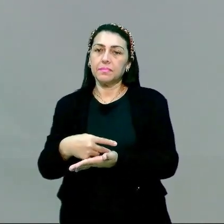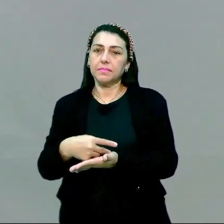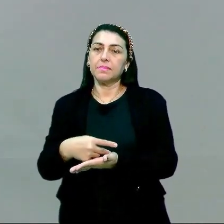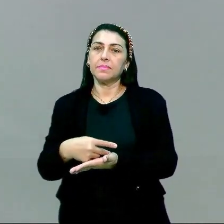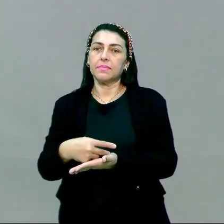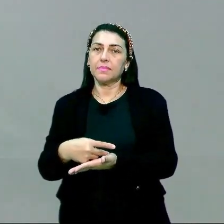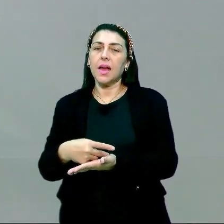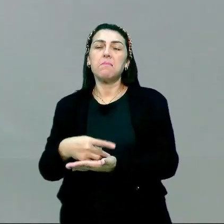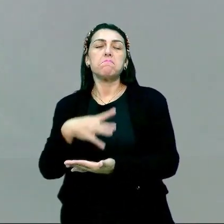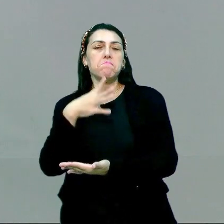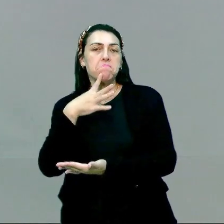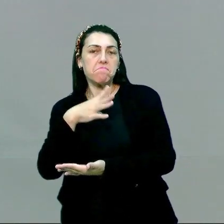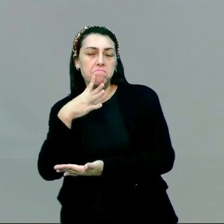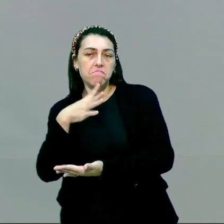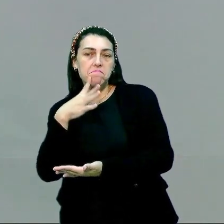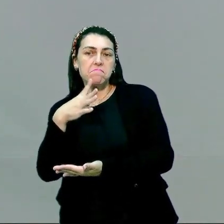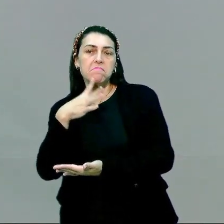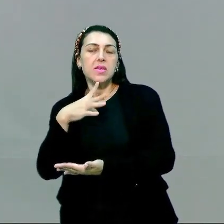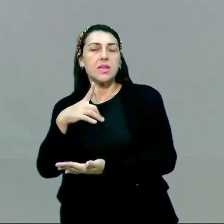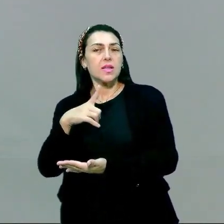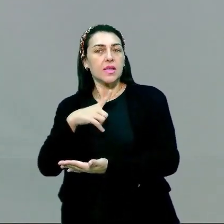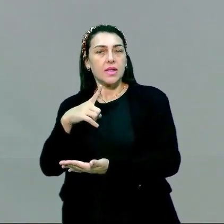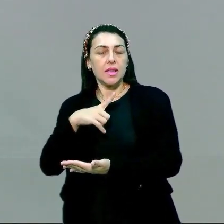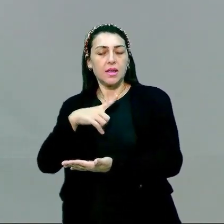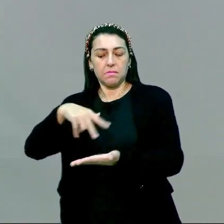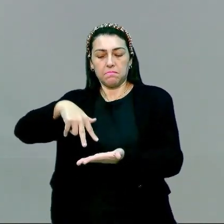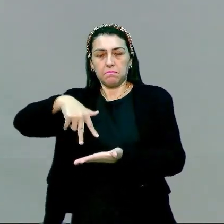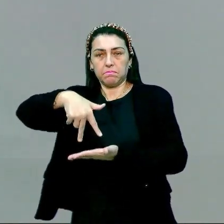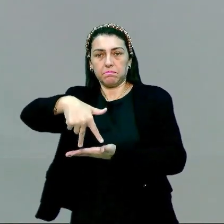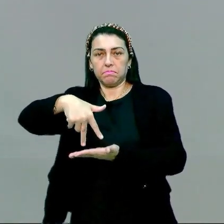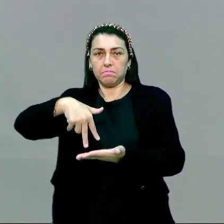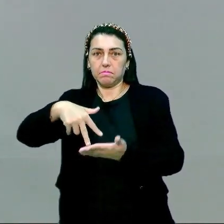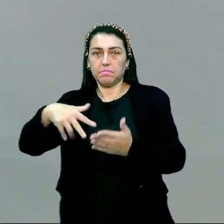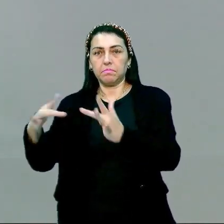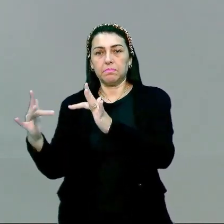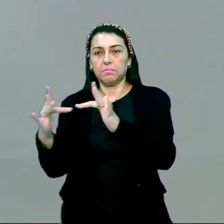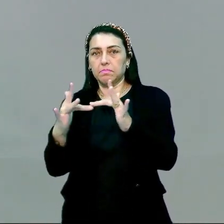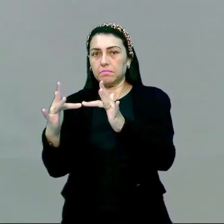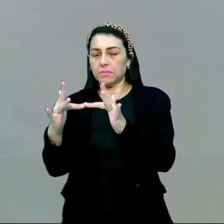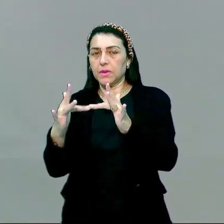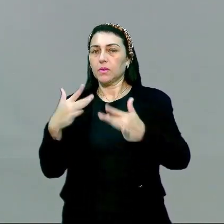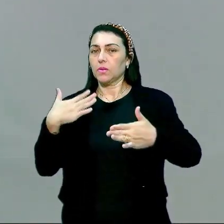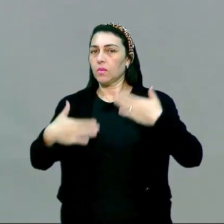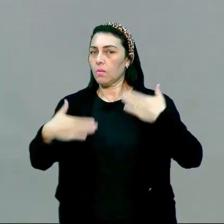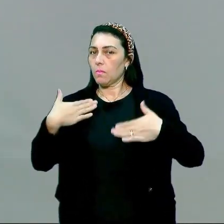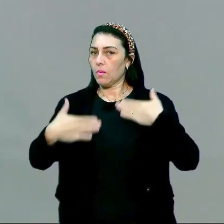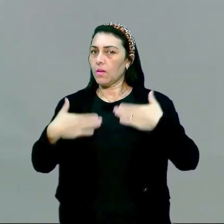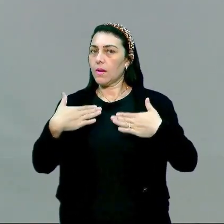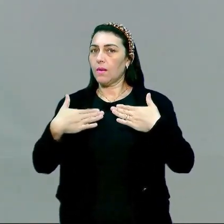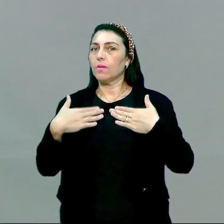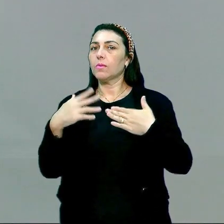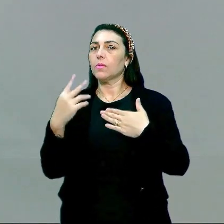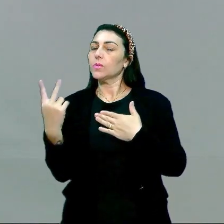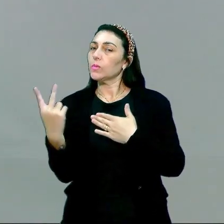muito sensual, né, que envolve passos, né, uma sintonia corporal muito grande. Então, a partir